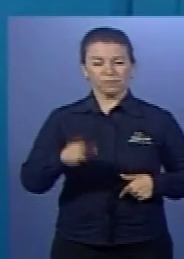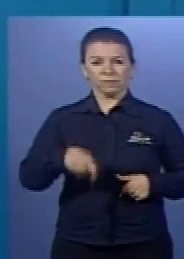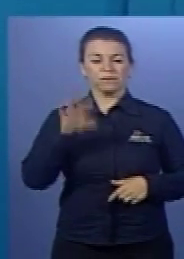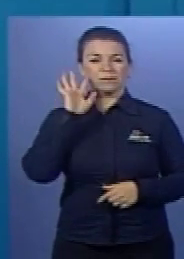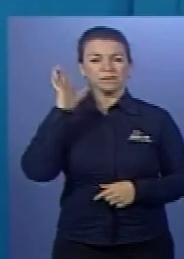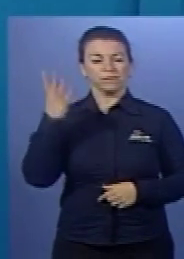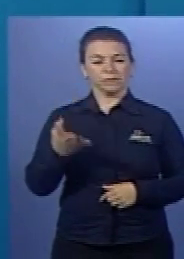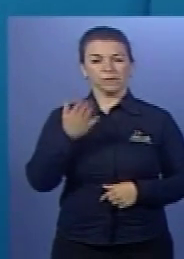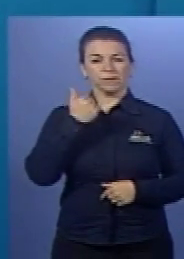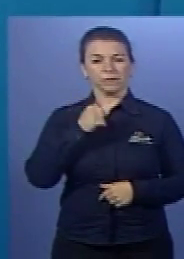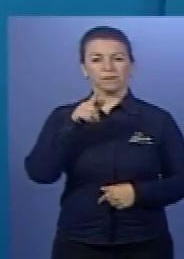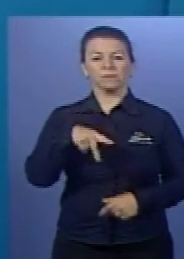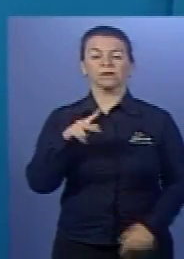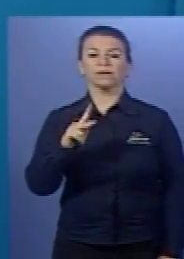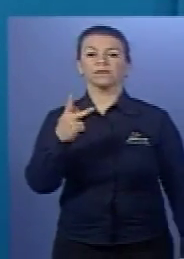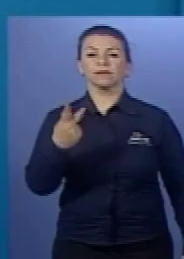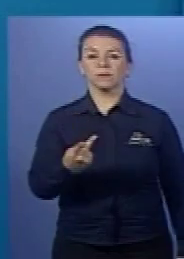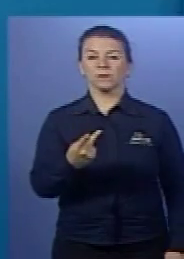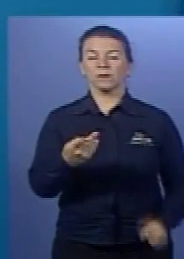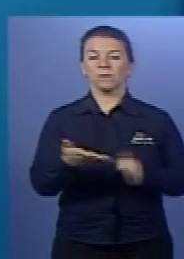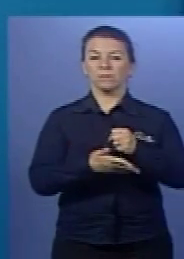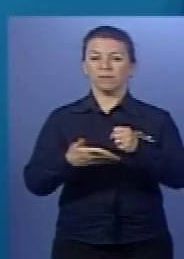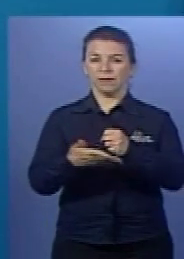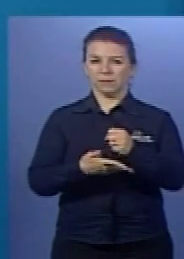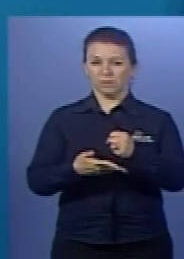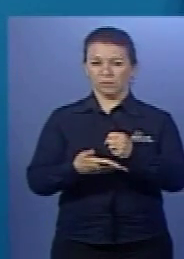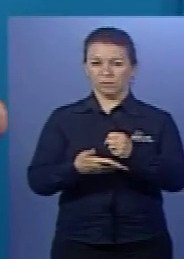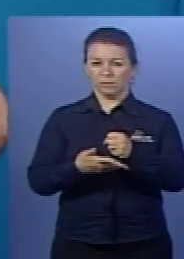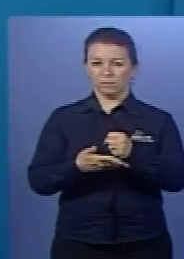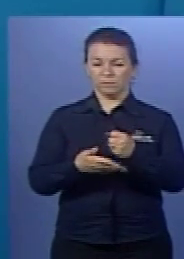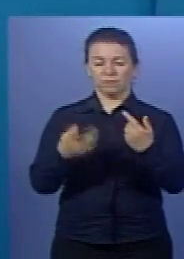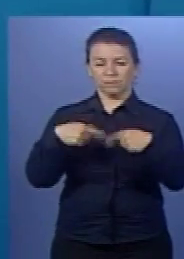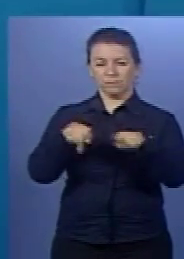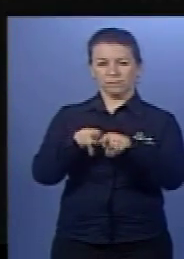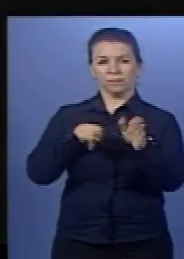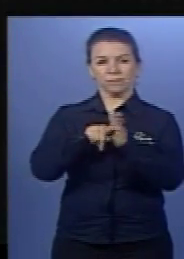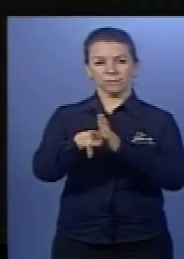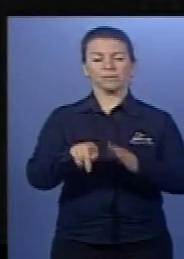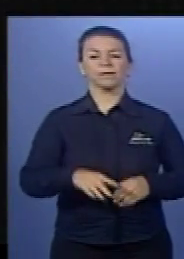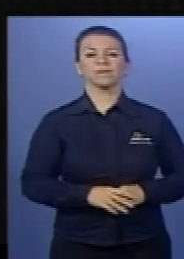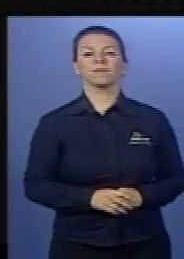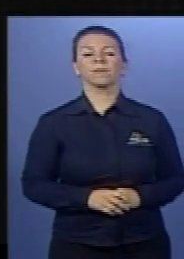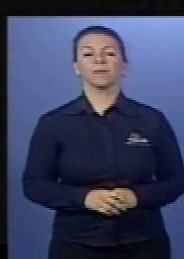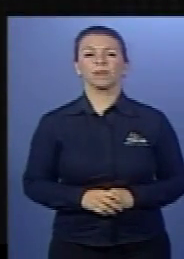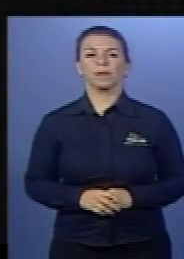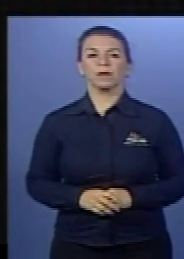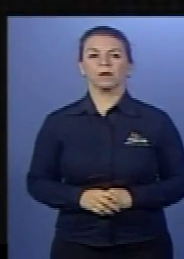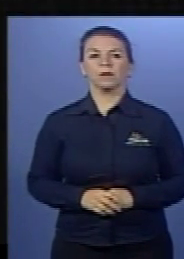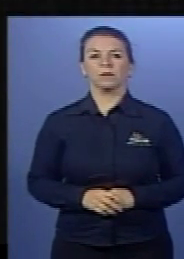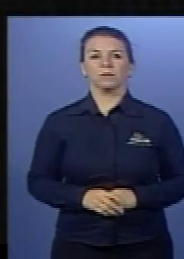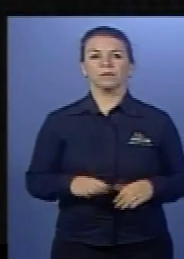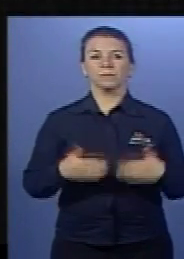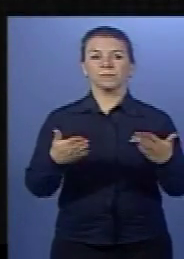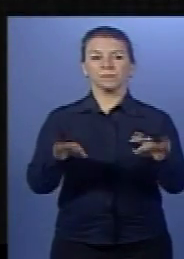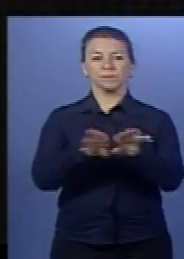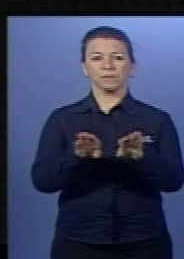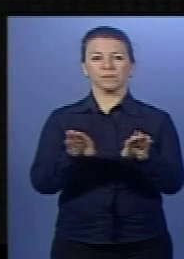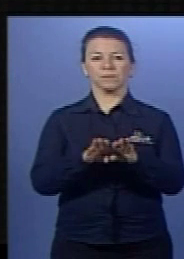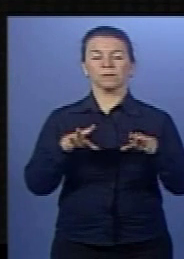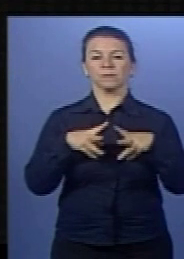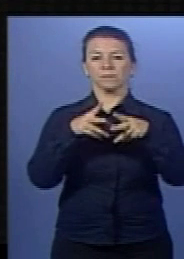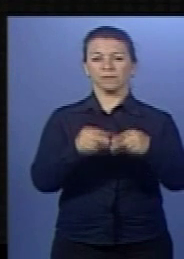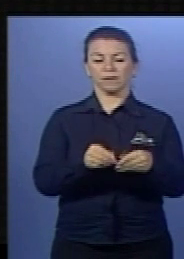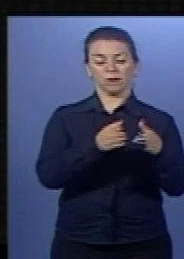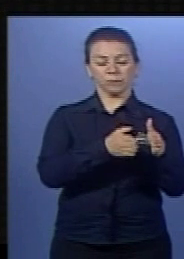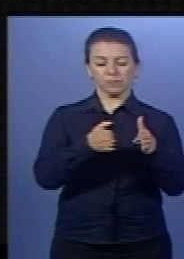ocorrer digestão, o pH é básico. Tranquilo? Volto para a questão. Aí, diga lá. Além disso, os tubos foram